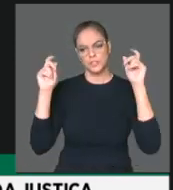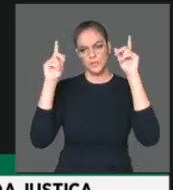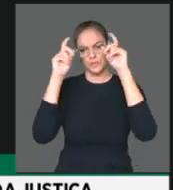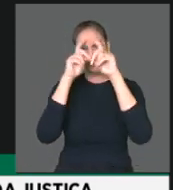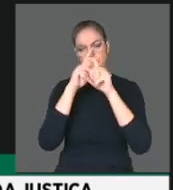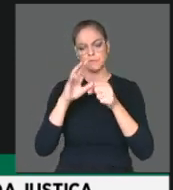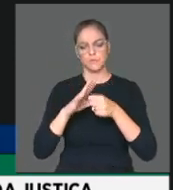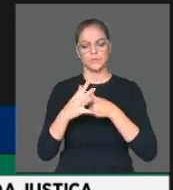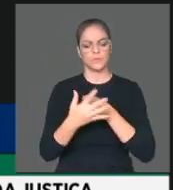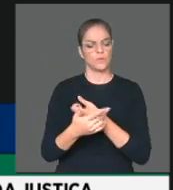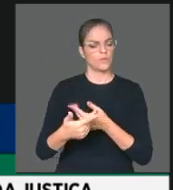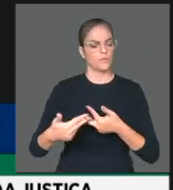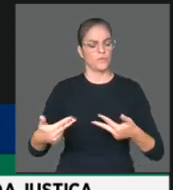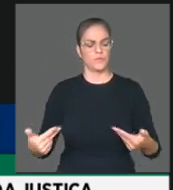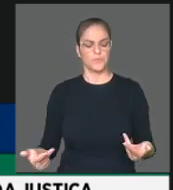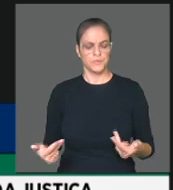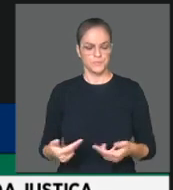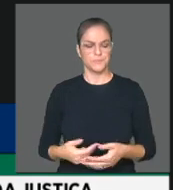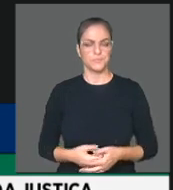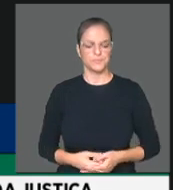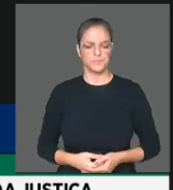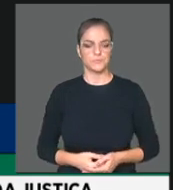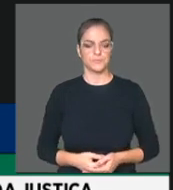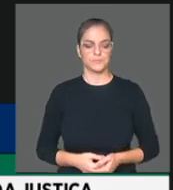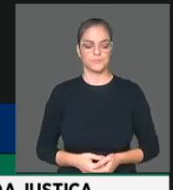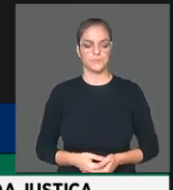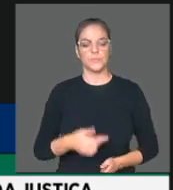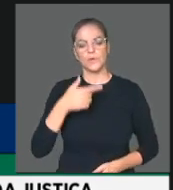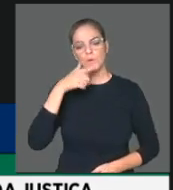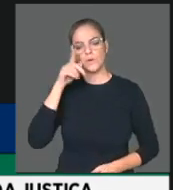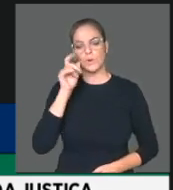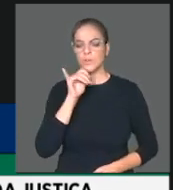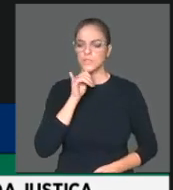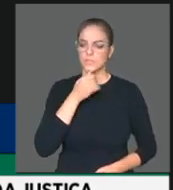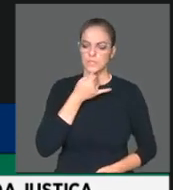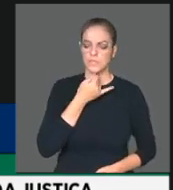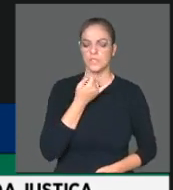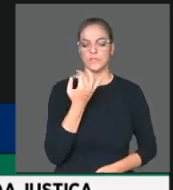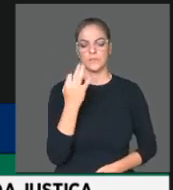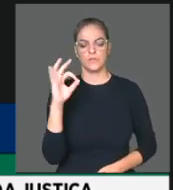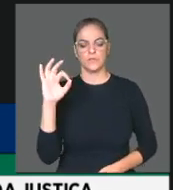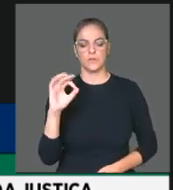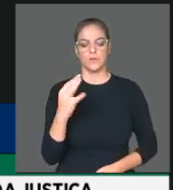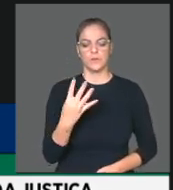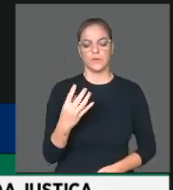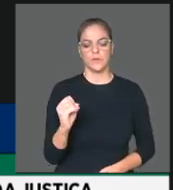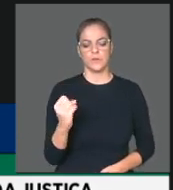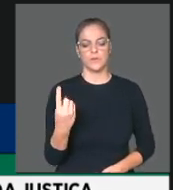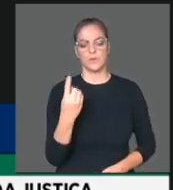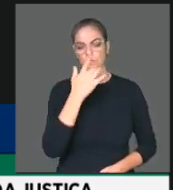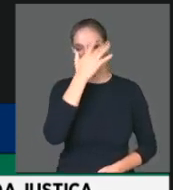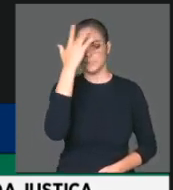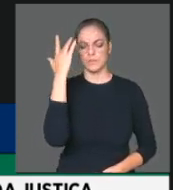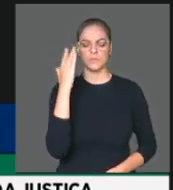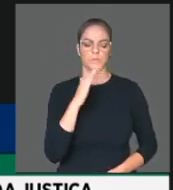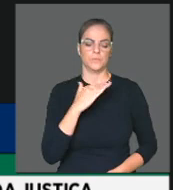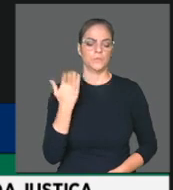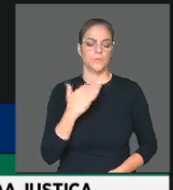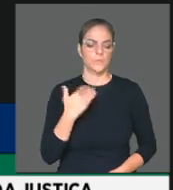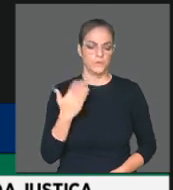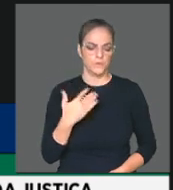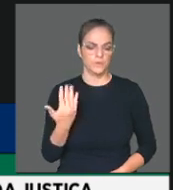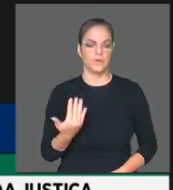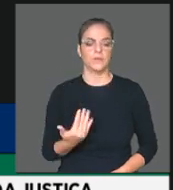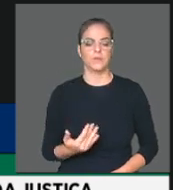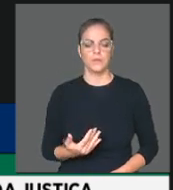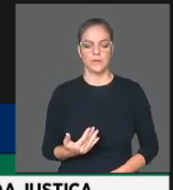-19, infelizmente o país ontem teve um recorde de quase 881 pessoas que perderam as vidas,